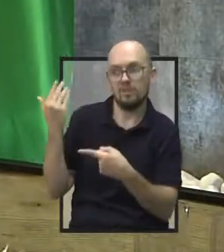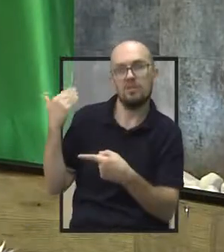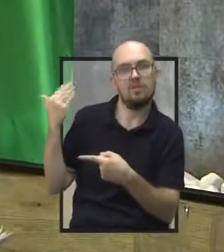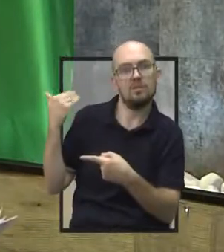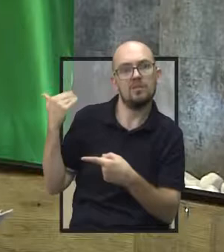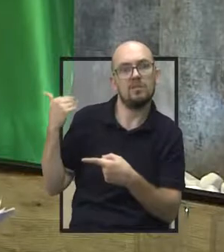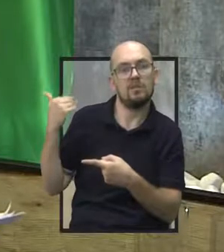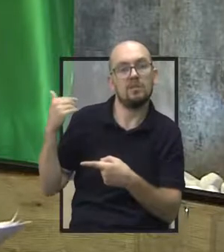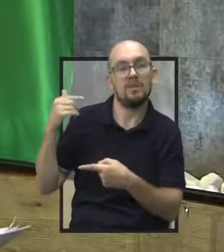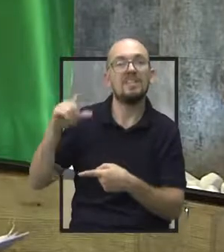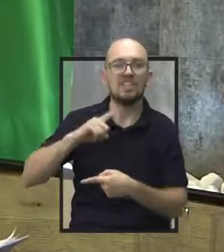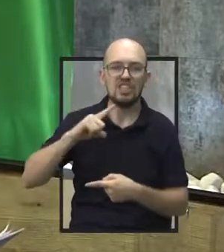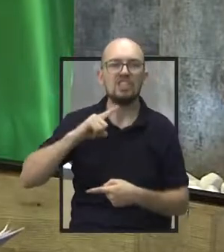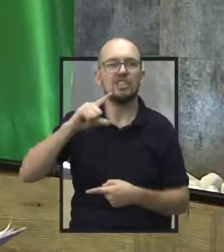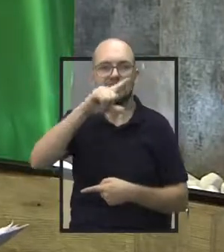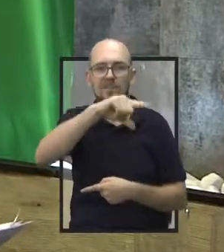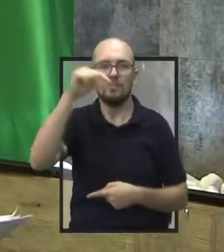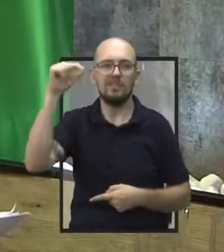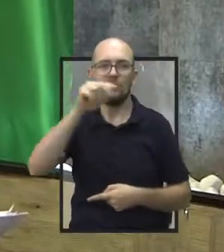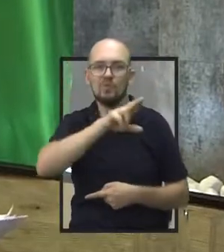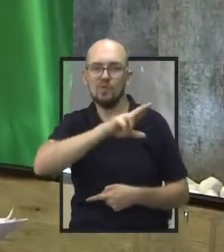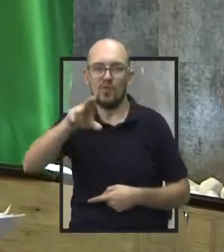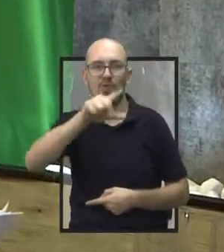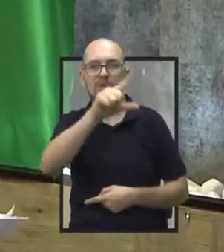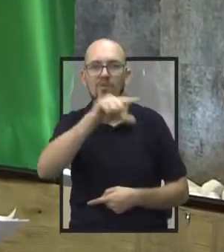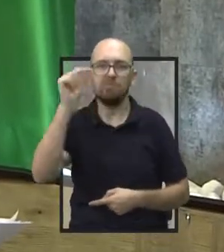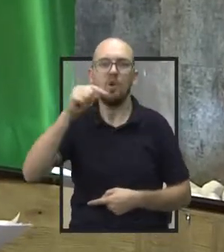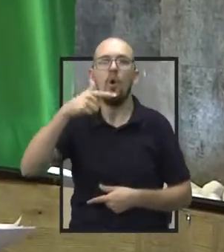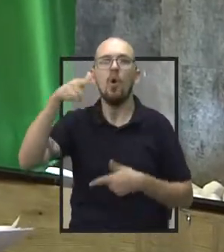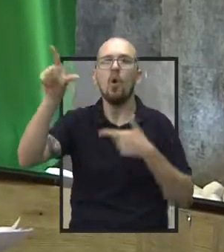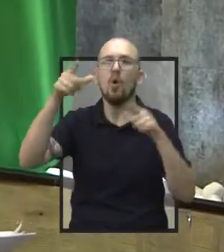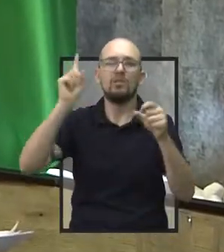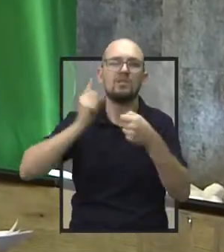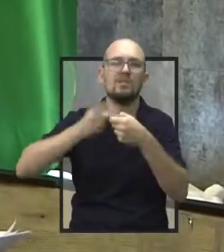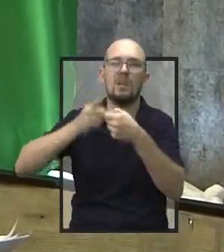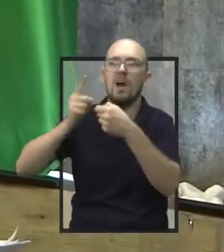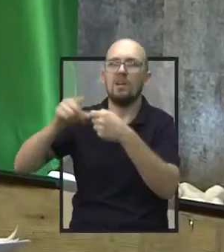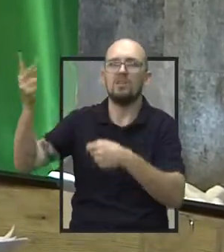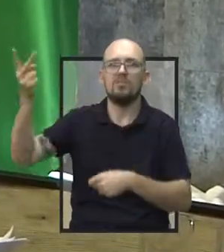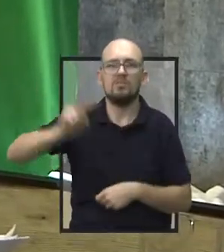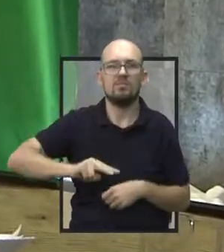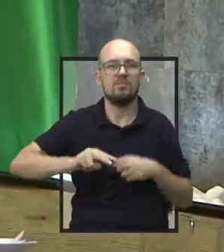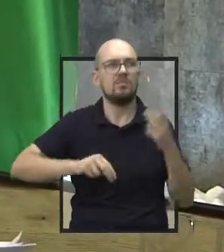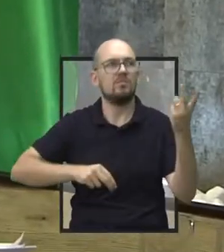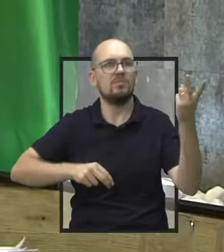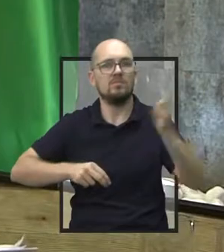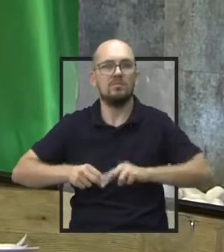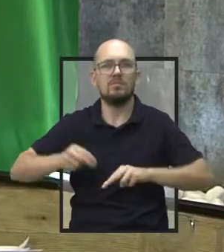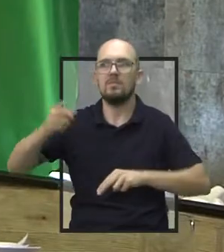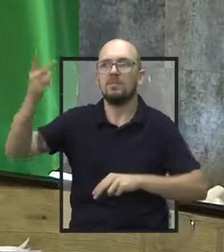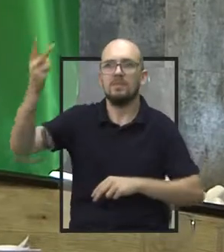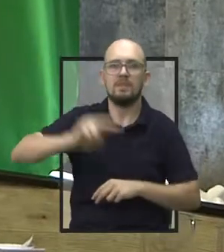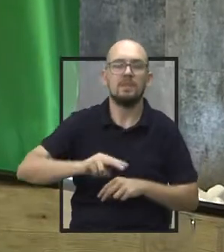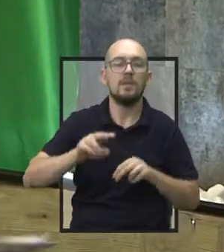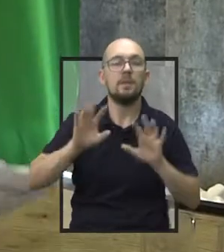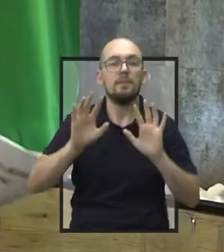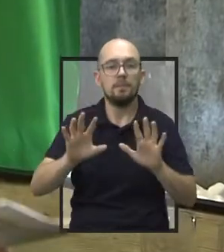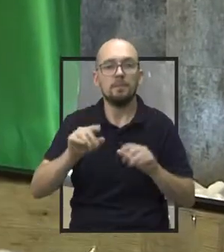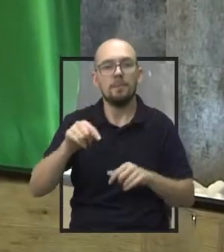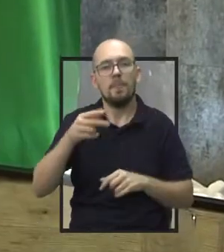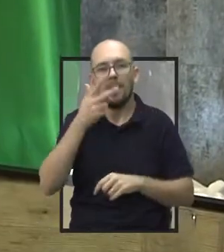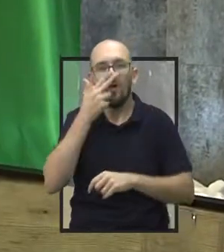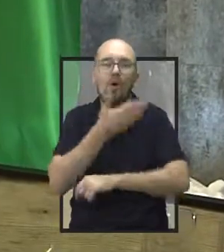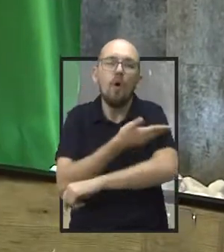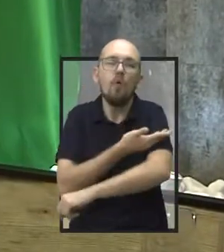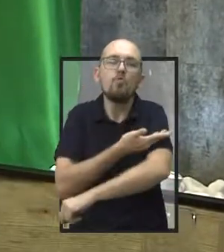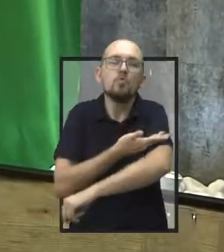tivemos aí a nomeação de delegados seccionais que vieram de outras cidades. E é quase que costume, vamos dizer, na